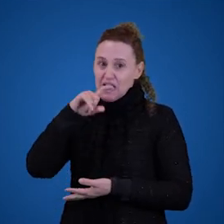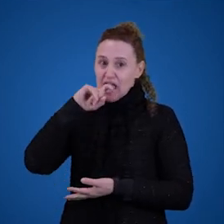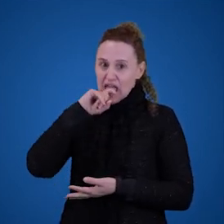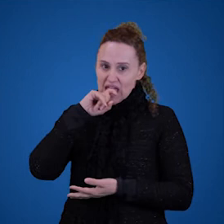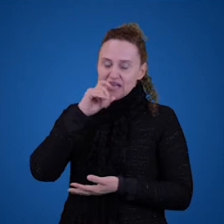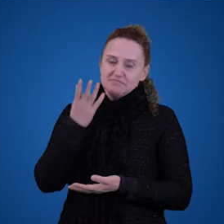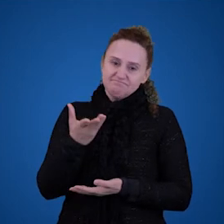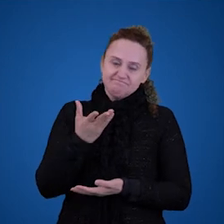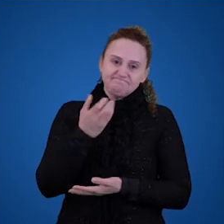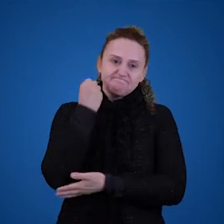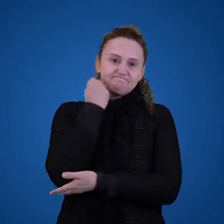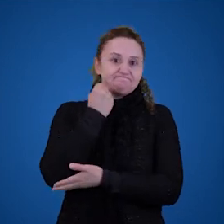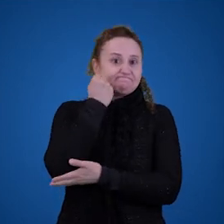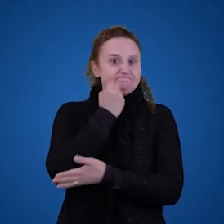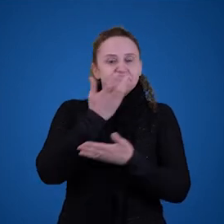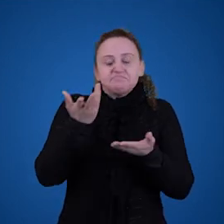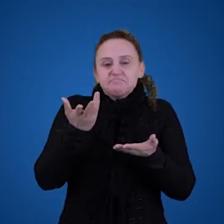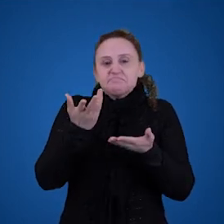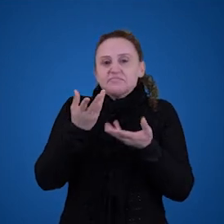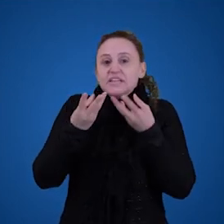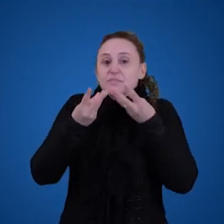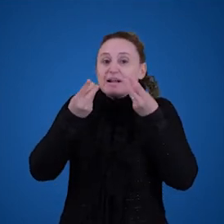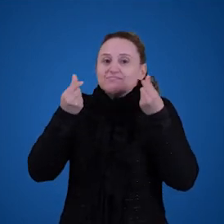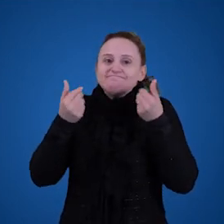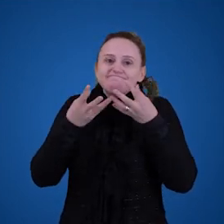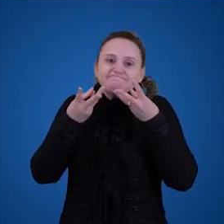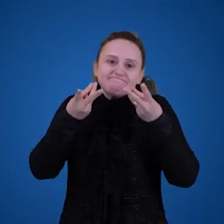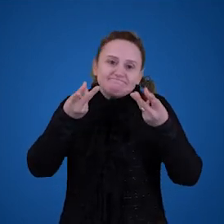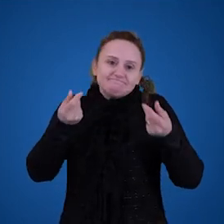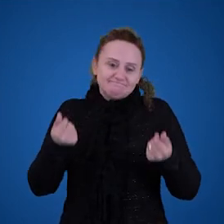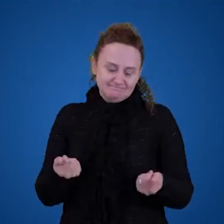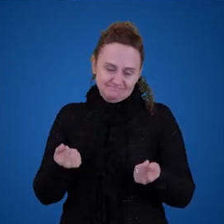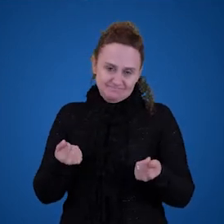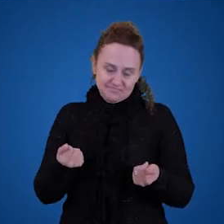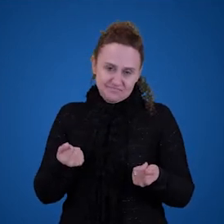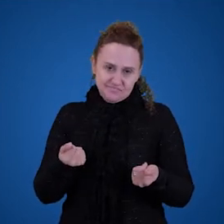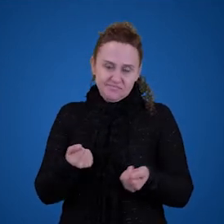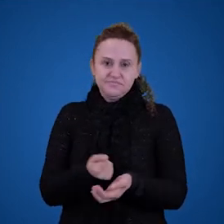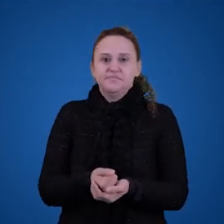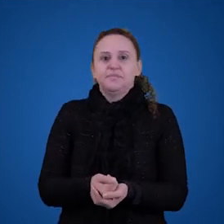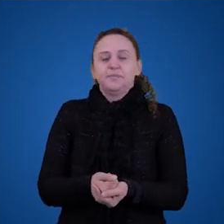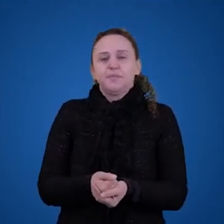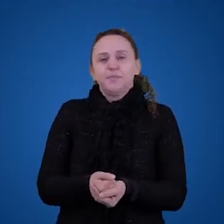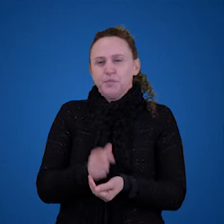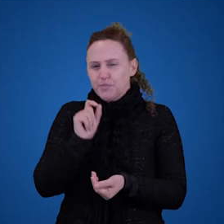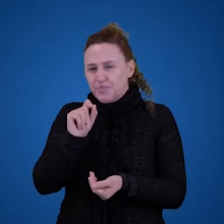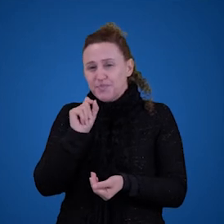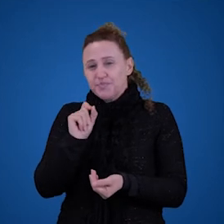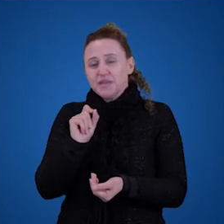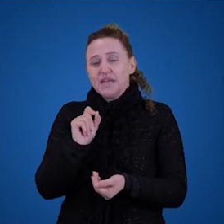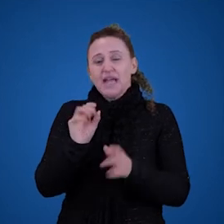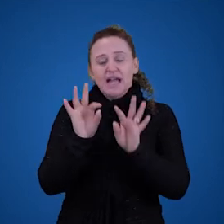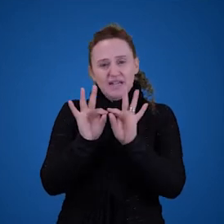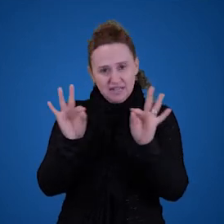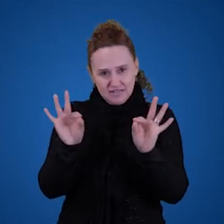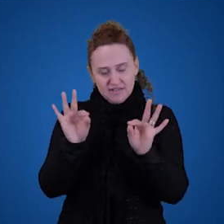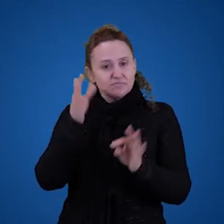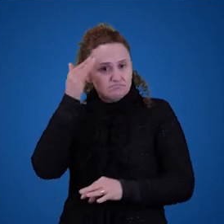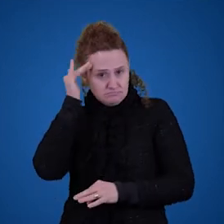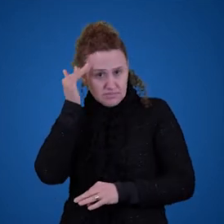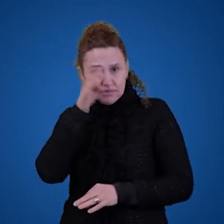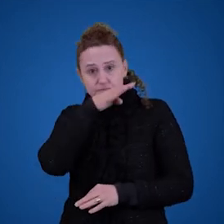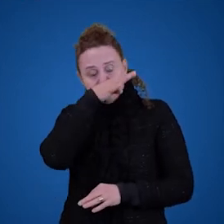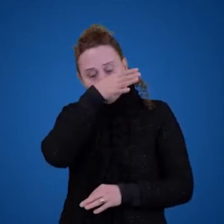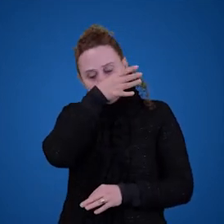específica, ou seja, uma qualidade específica, que é ser ciumenta. Então, a frase em si é compreensível.